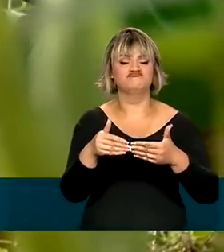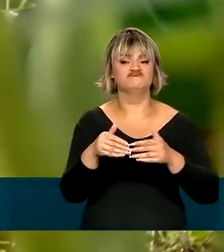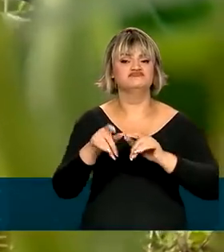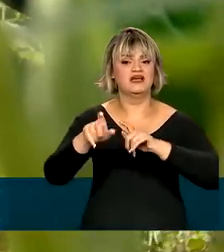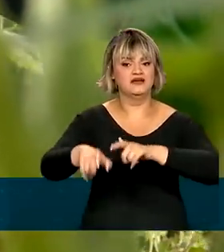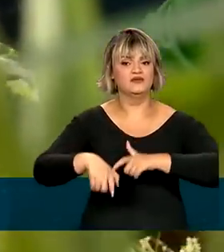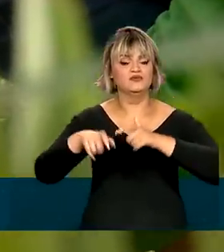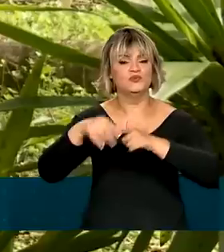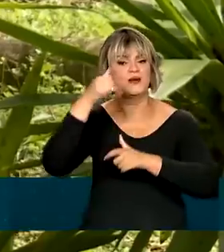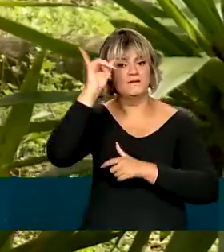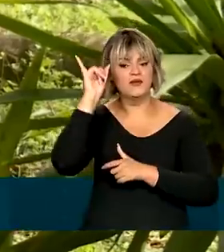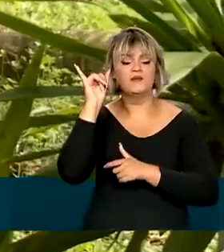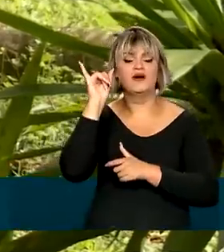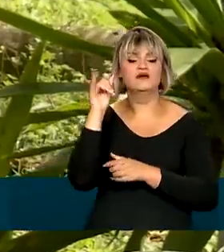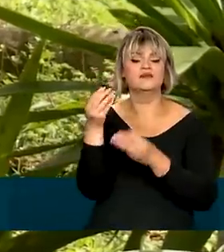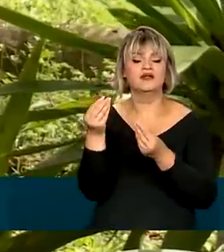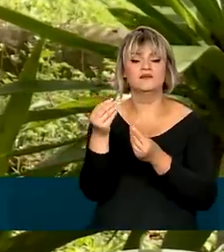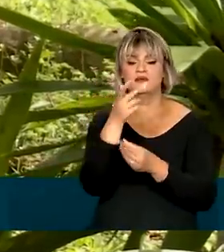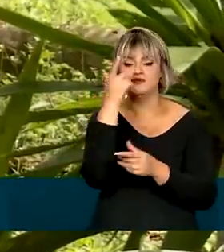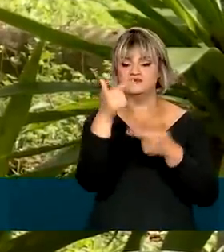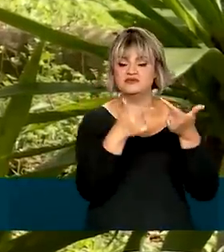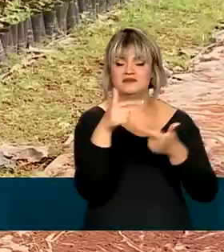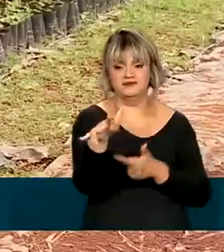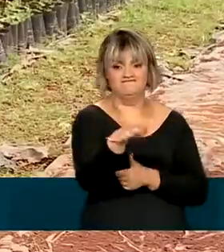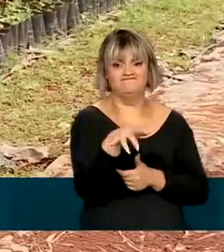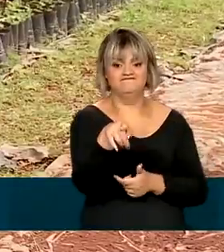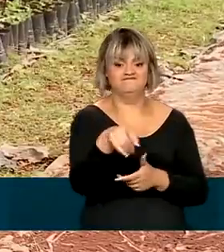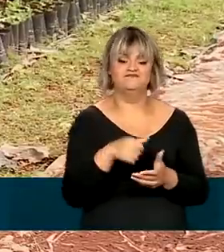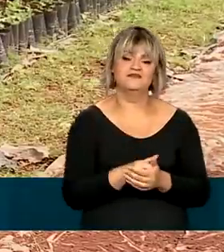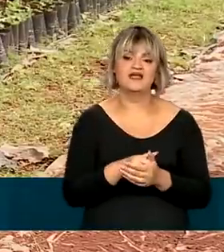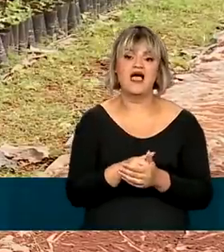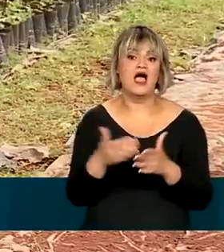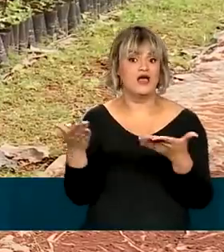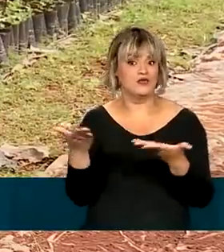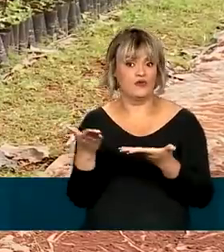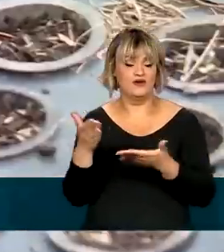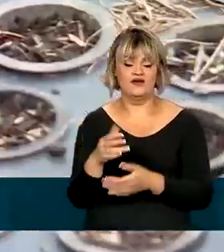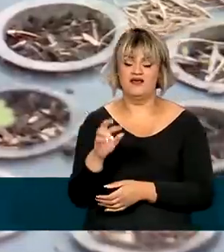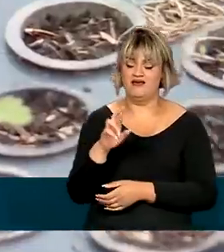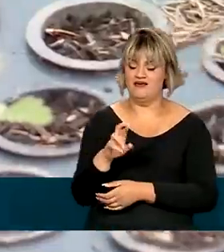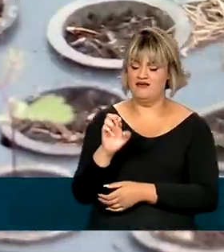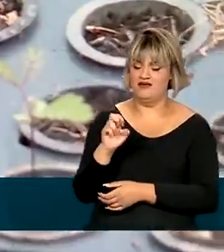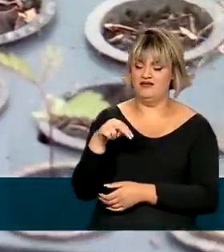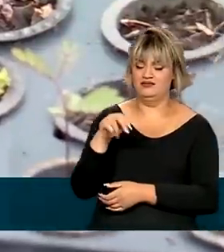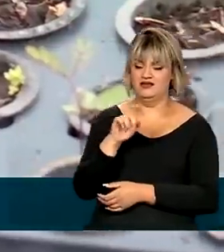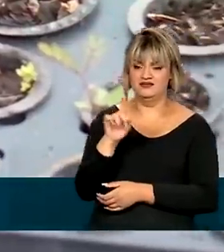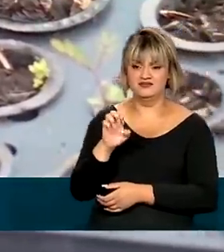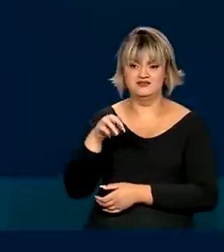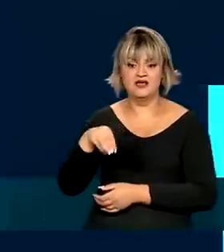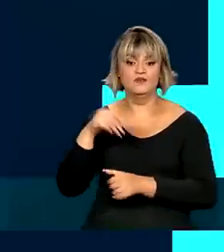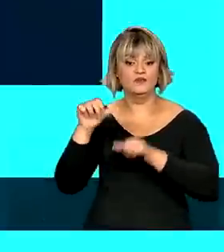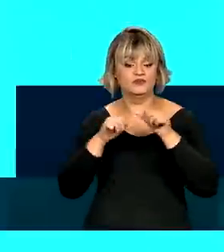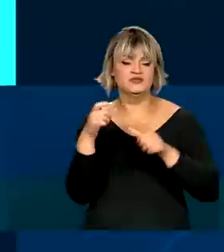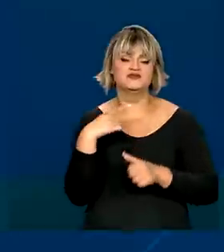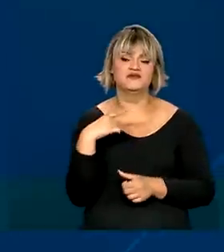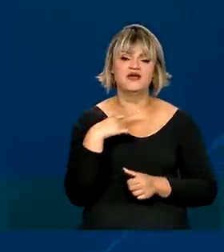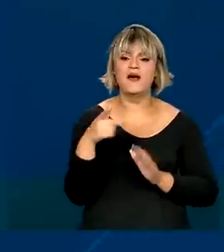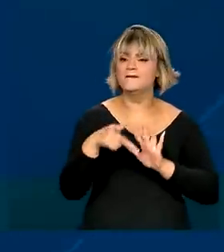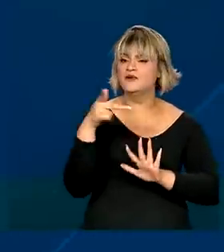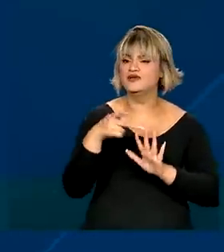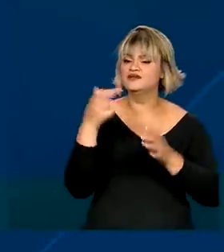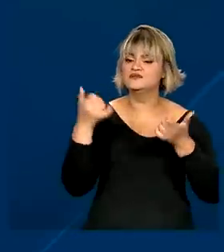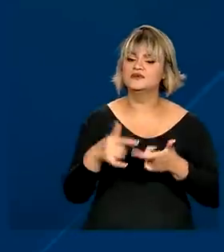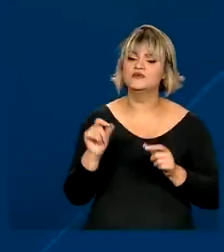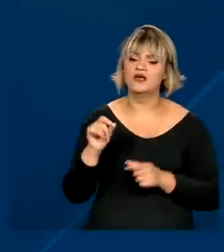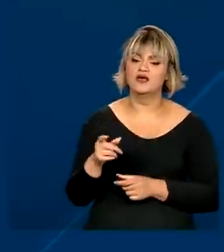Abastecimento para produtores do setor. Agora, o RENASEM passou por mudanças. A nova portaria